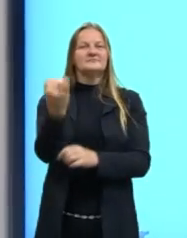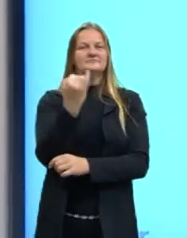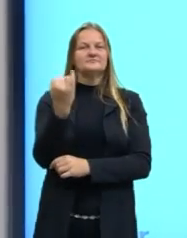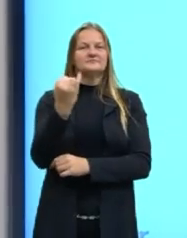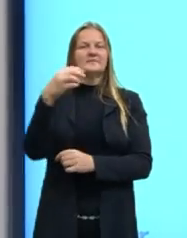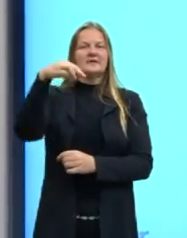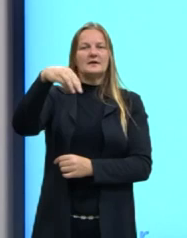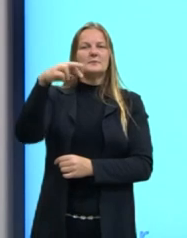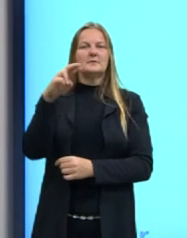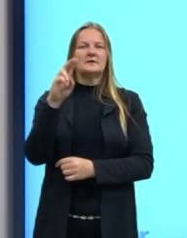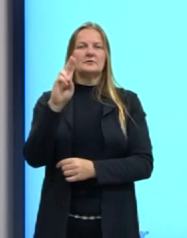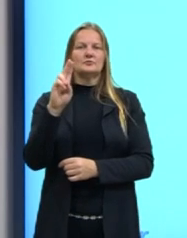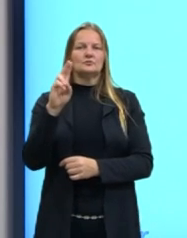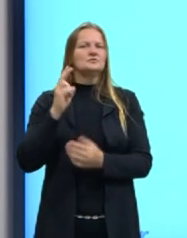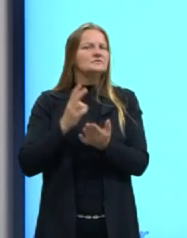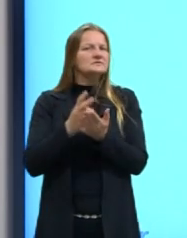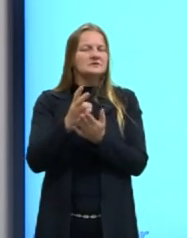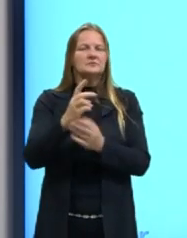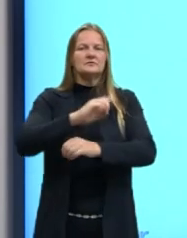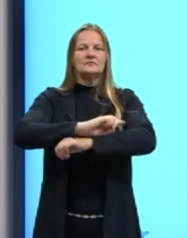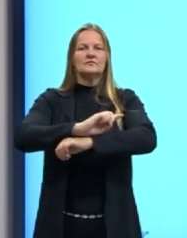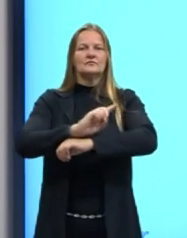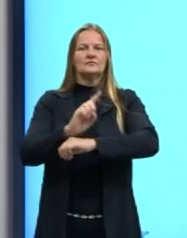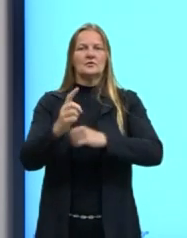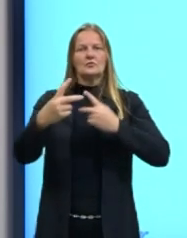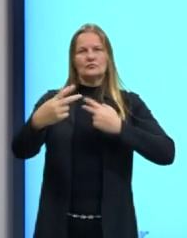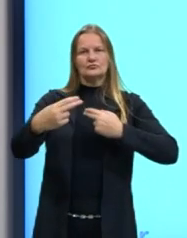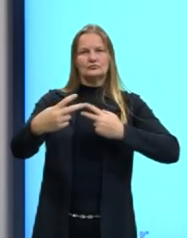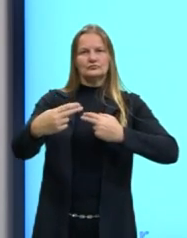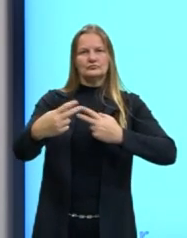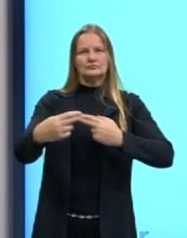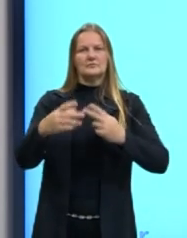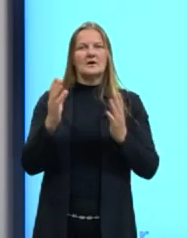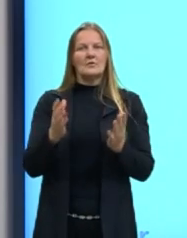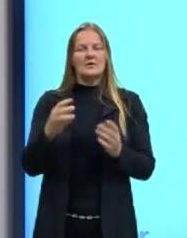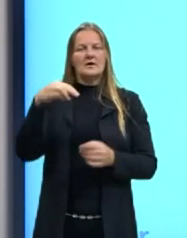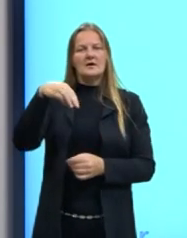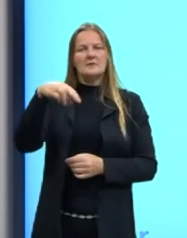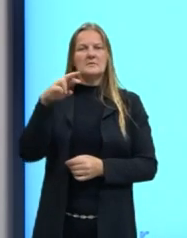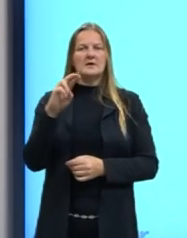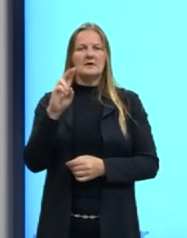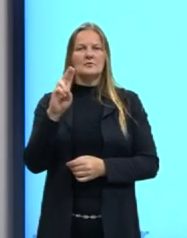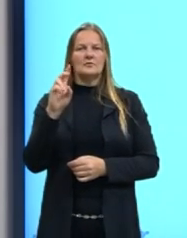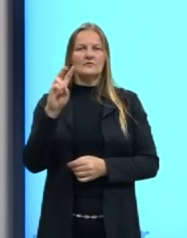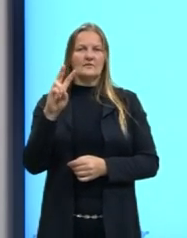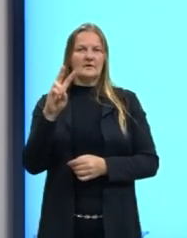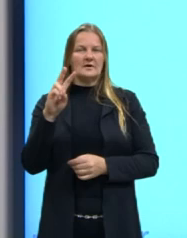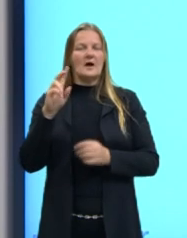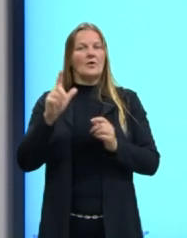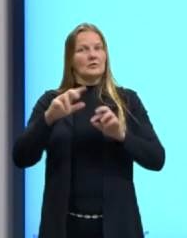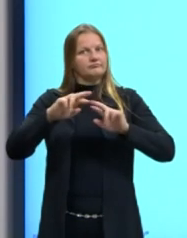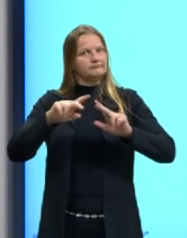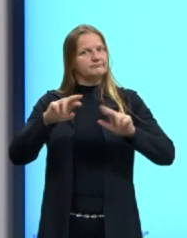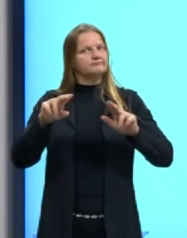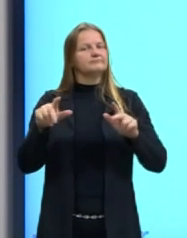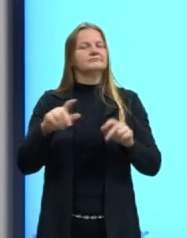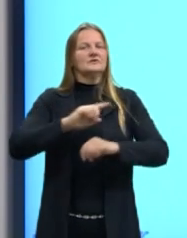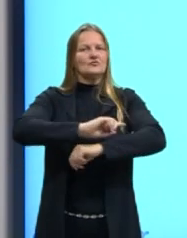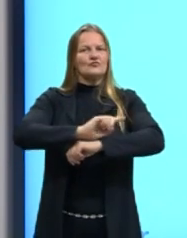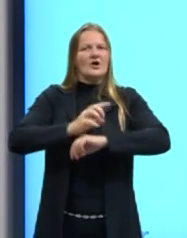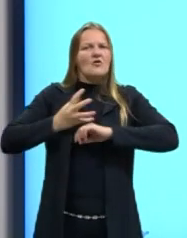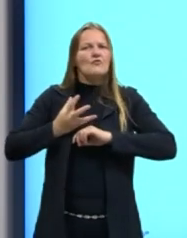MRU, sempre velocidade igual. Agora, no MRUV, não mais. A gente tem a presença de uma